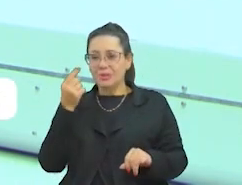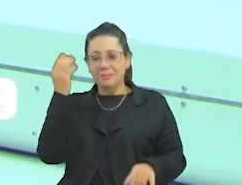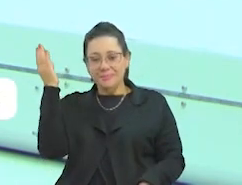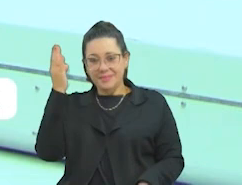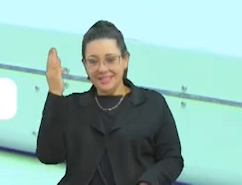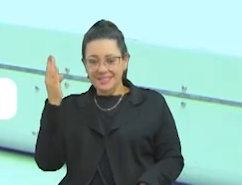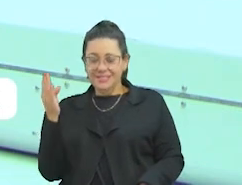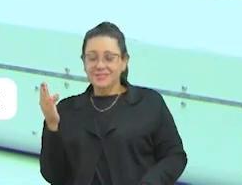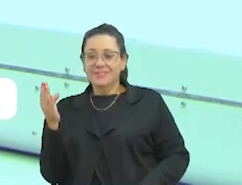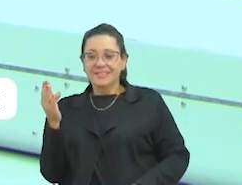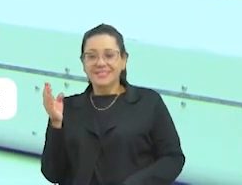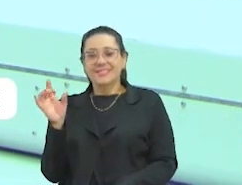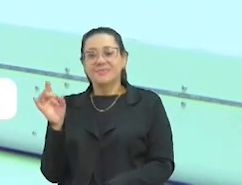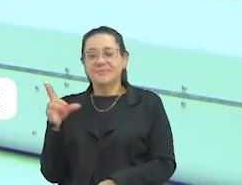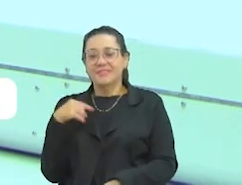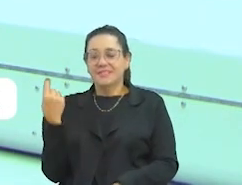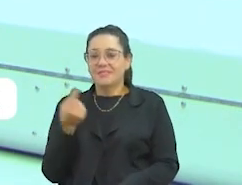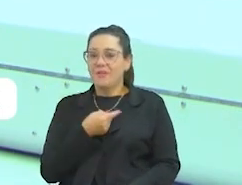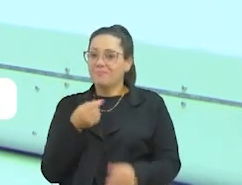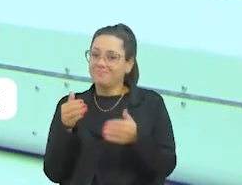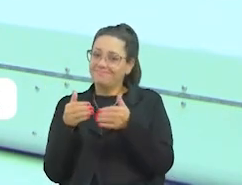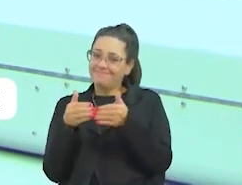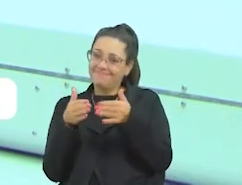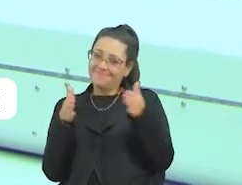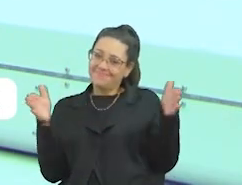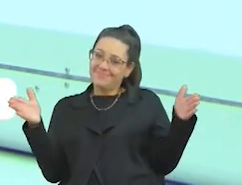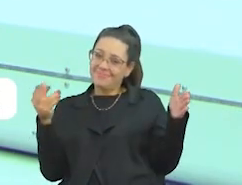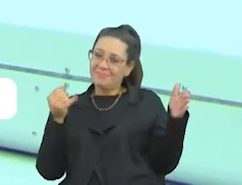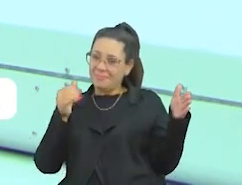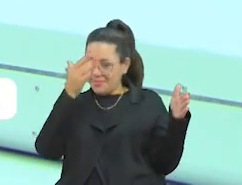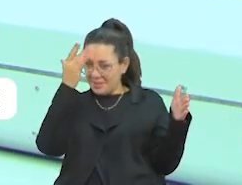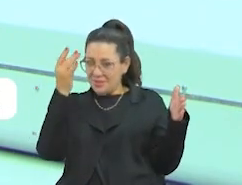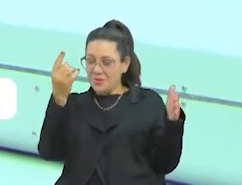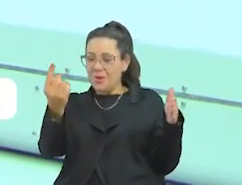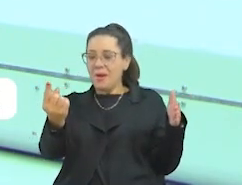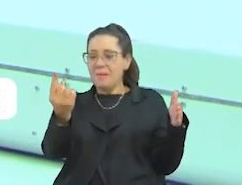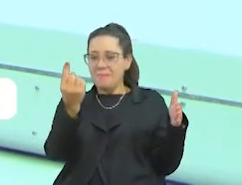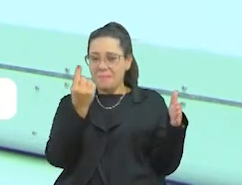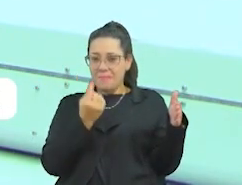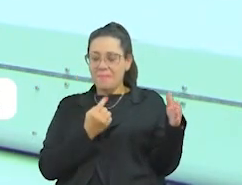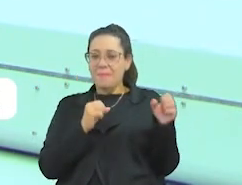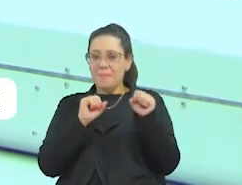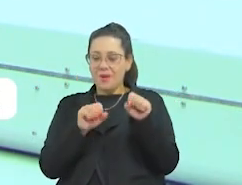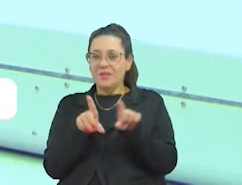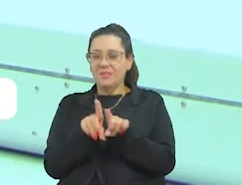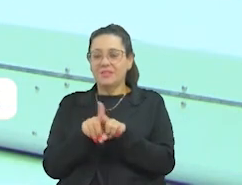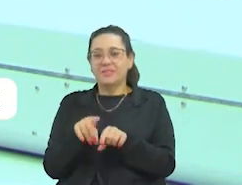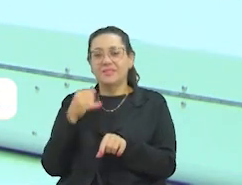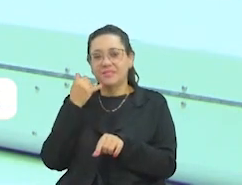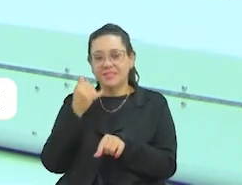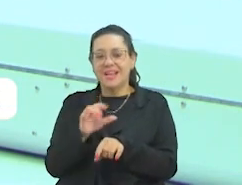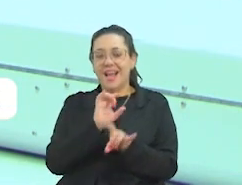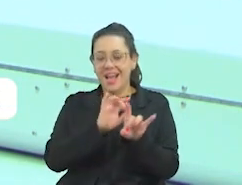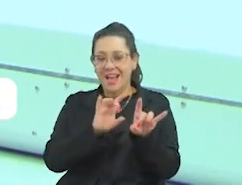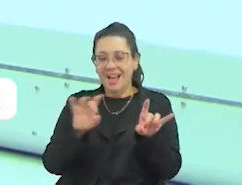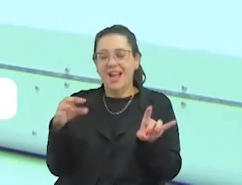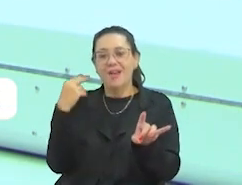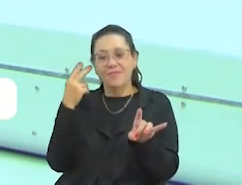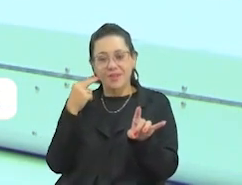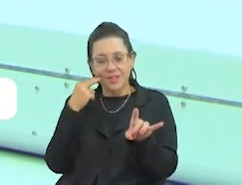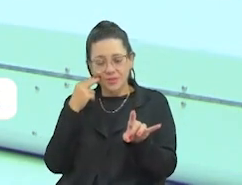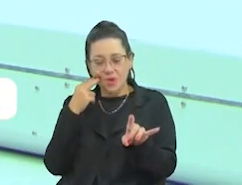e dizer que a Câmara está de portas abertas para a população. Através do telefone dos vereadores, através da